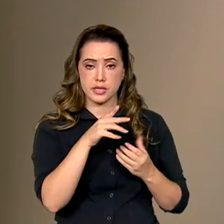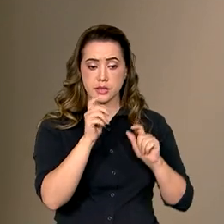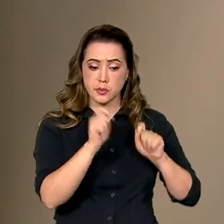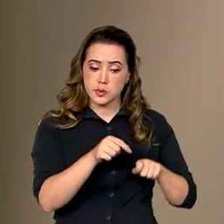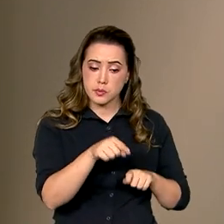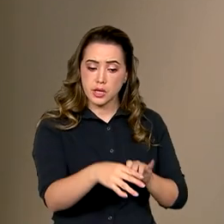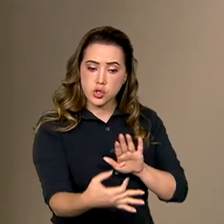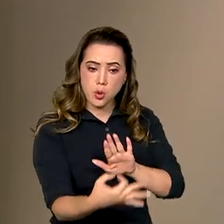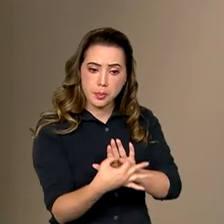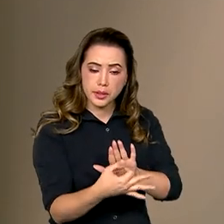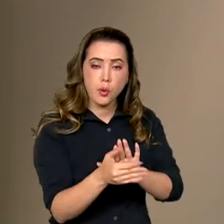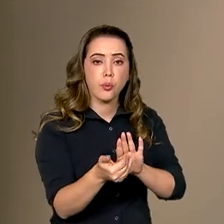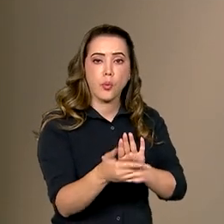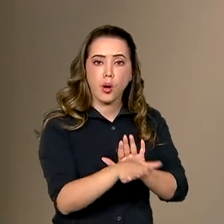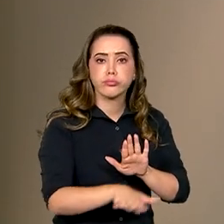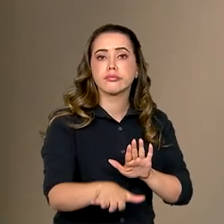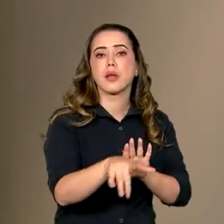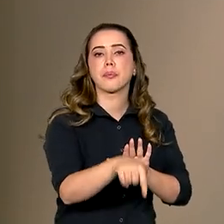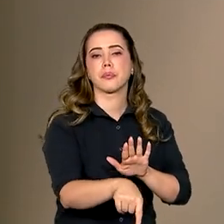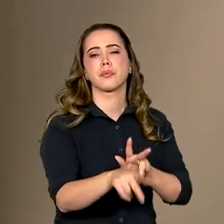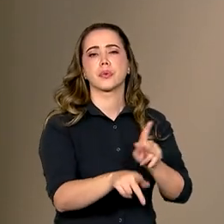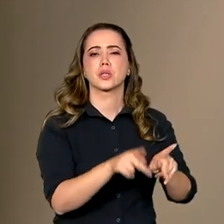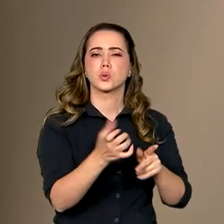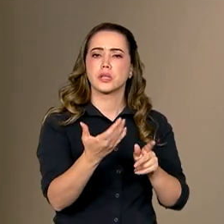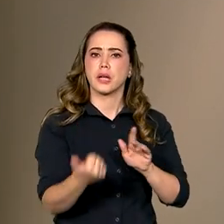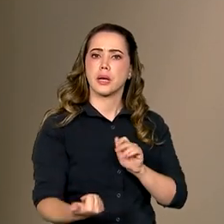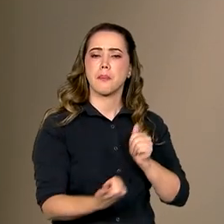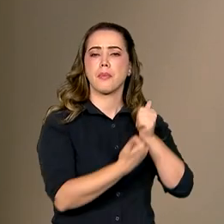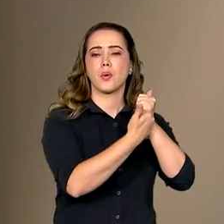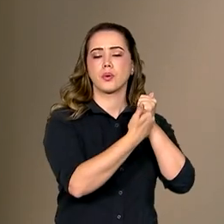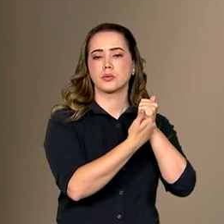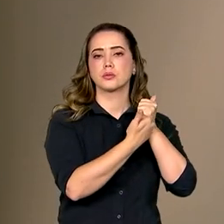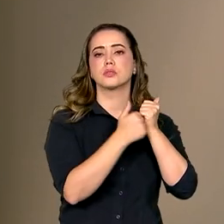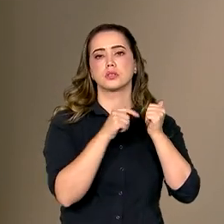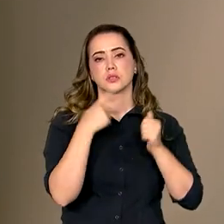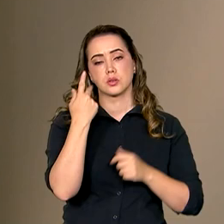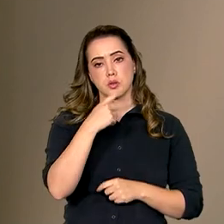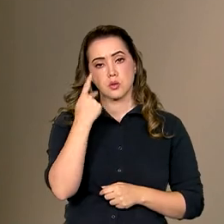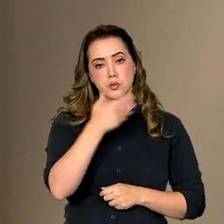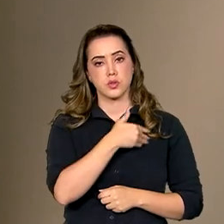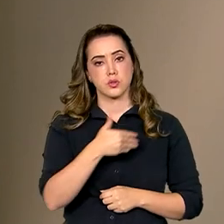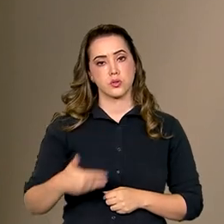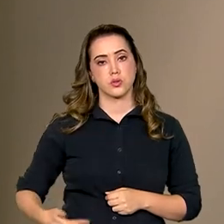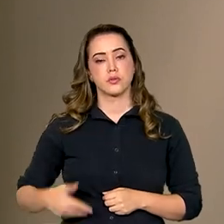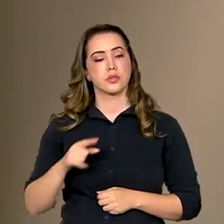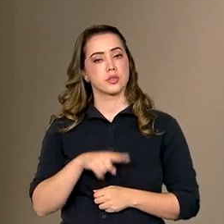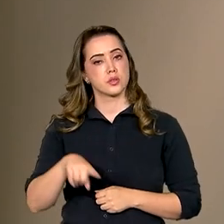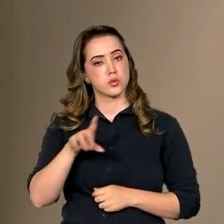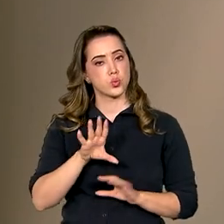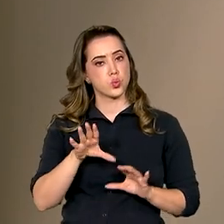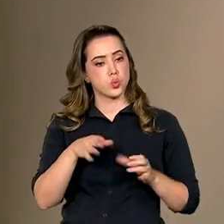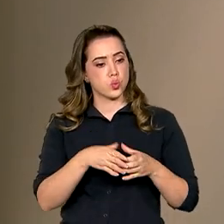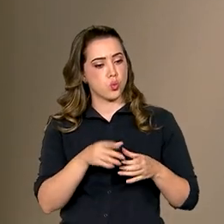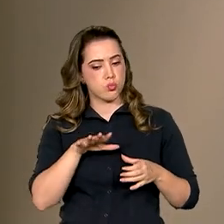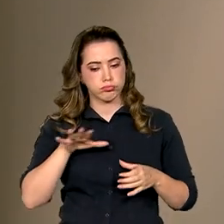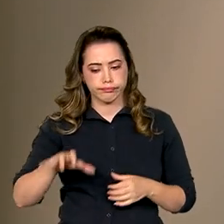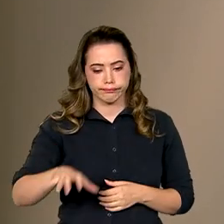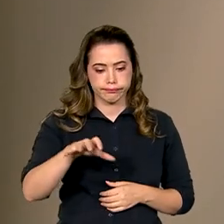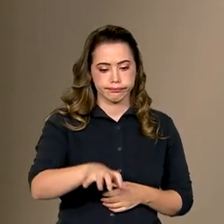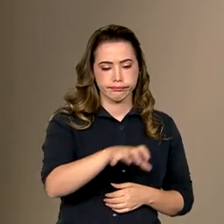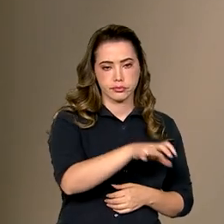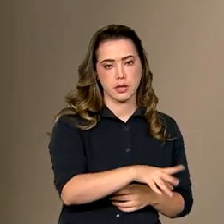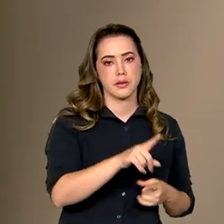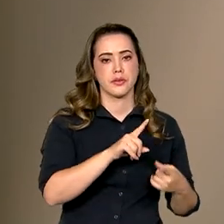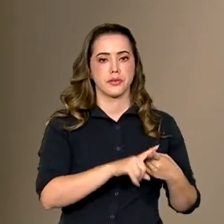participação às pessoas que querem colaborar com políticas públicas setoriais. Então, nós temos